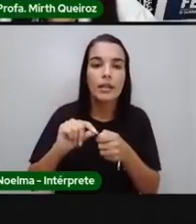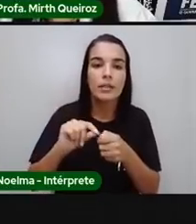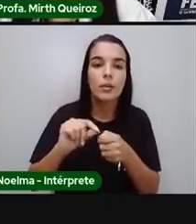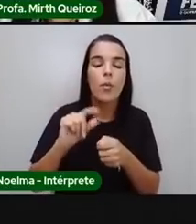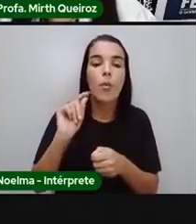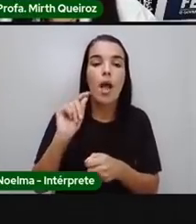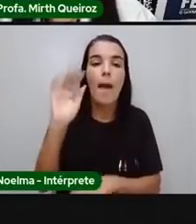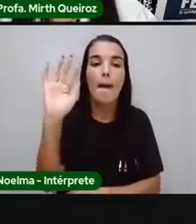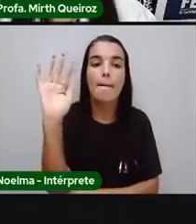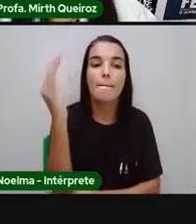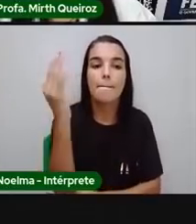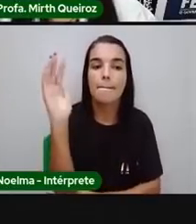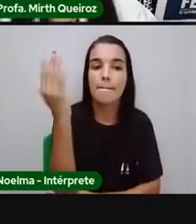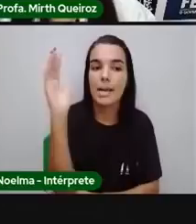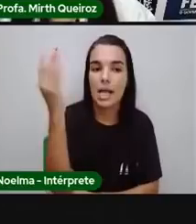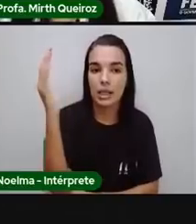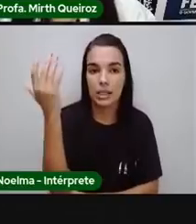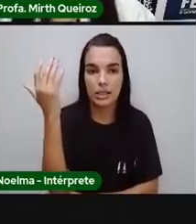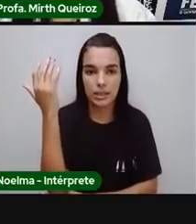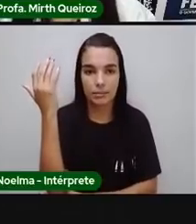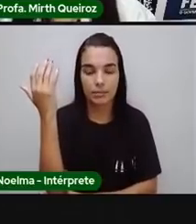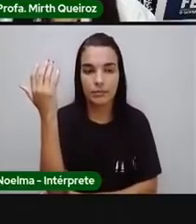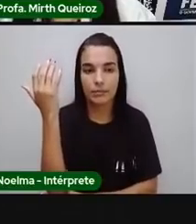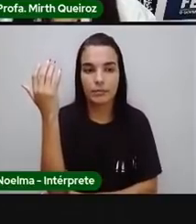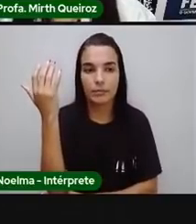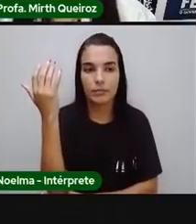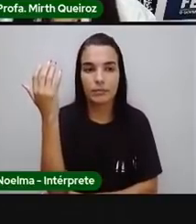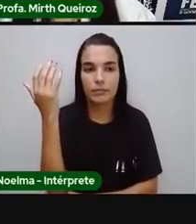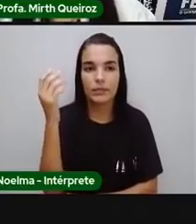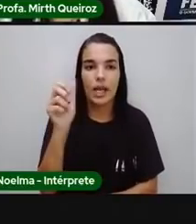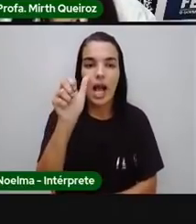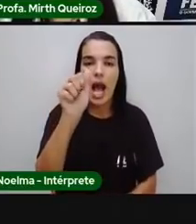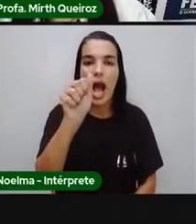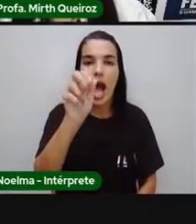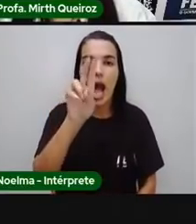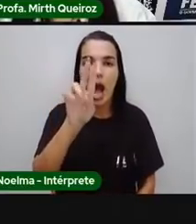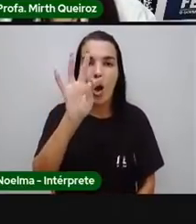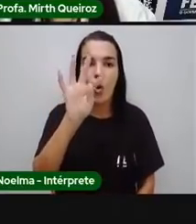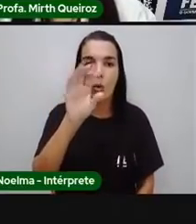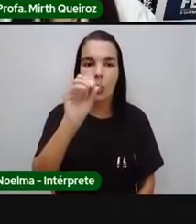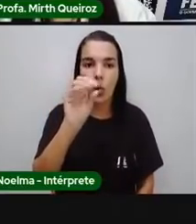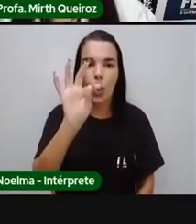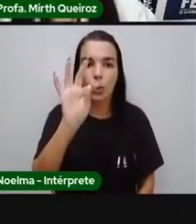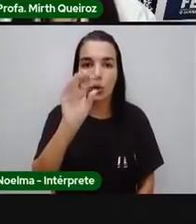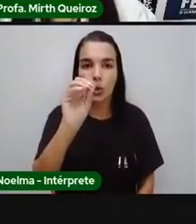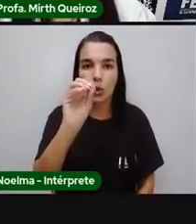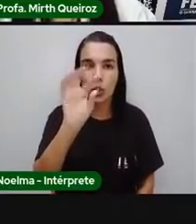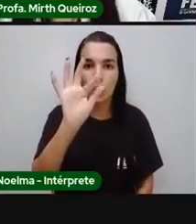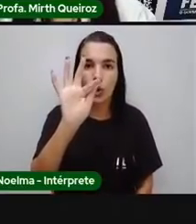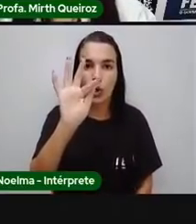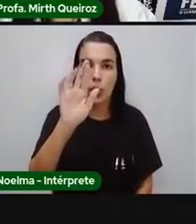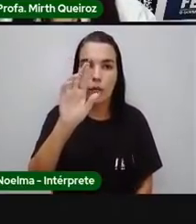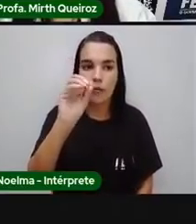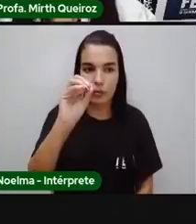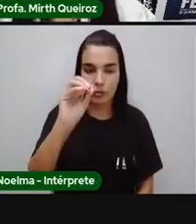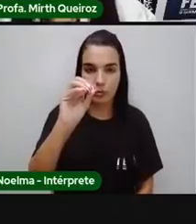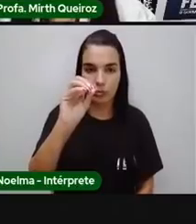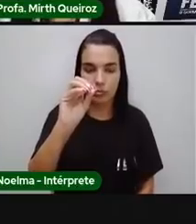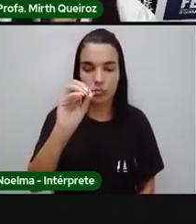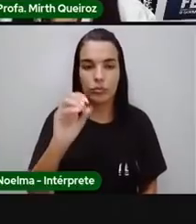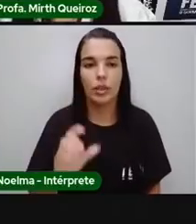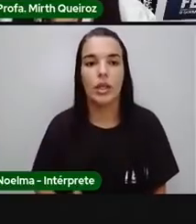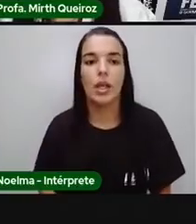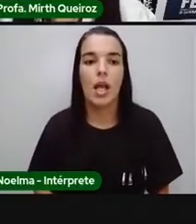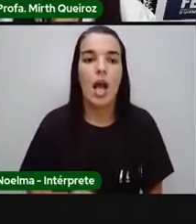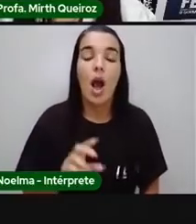produtores, que é o caso das plantas. Eles são autótropos ou produtores quando produzem seu próprio alimento.